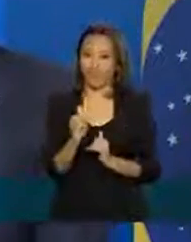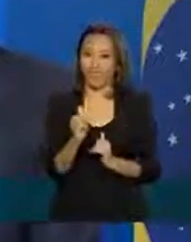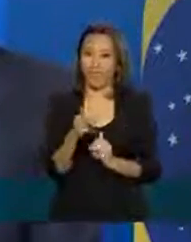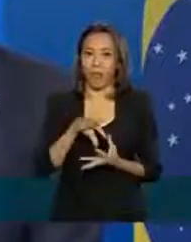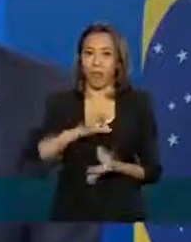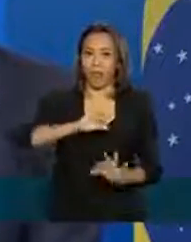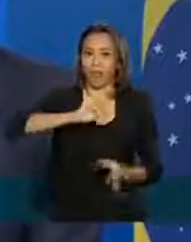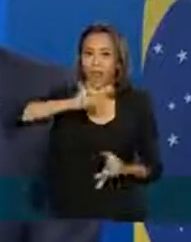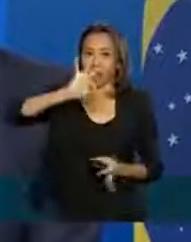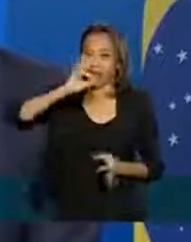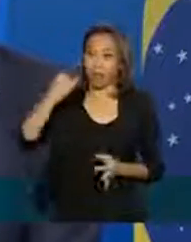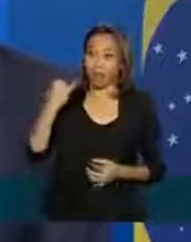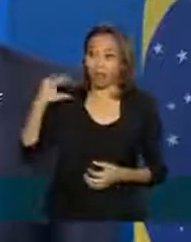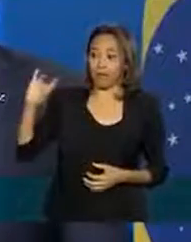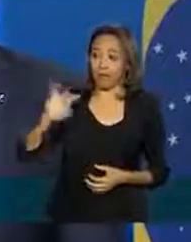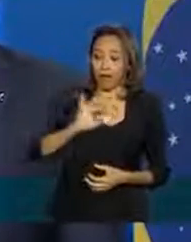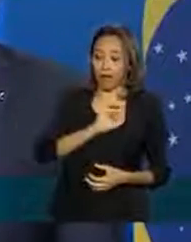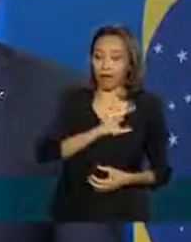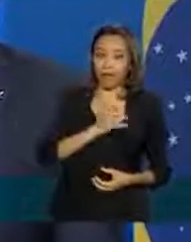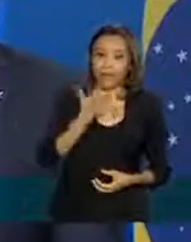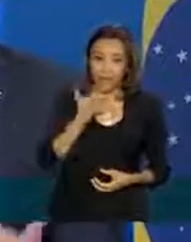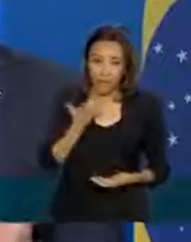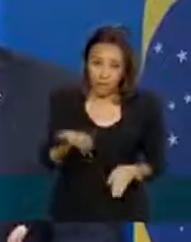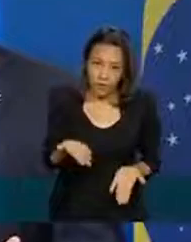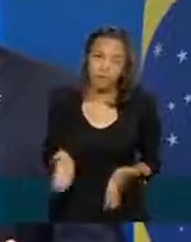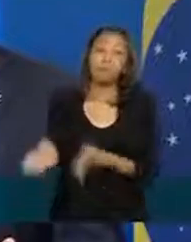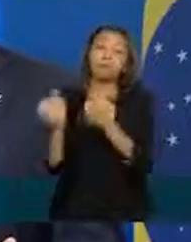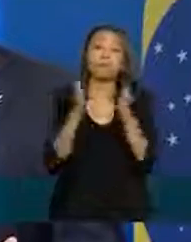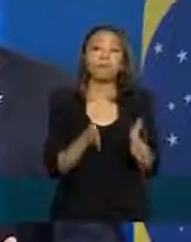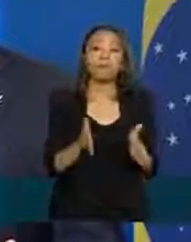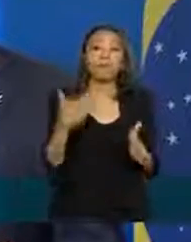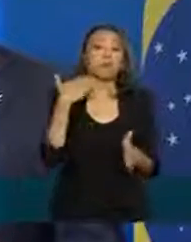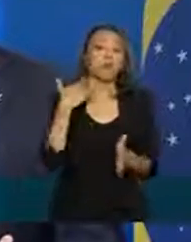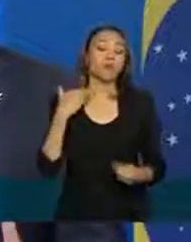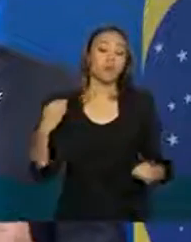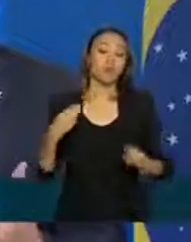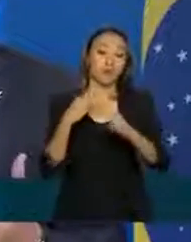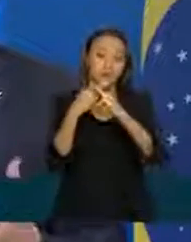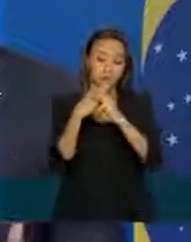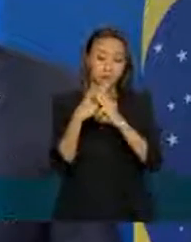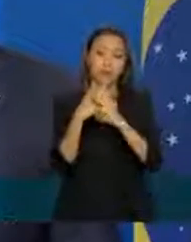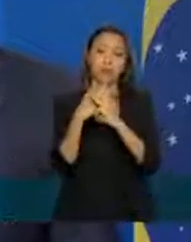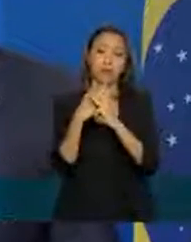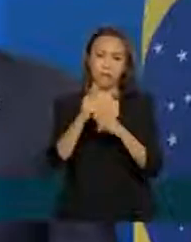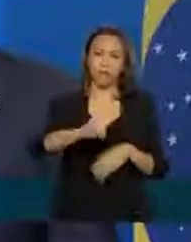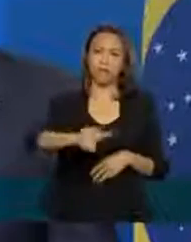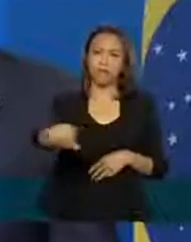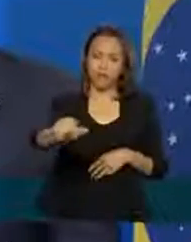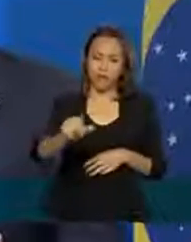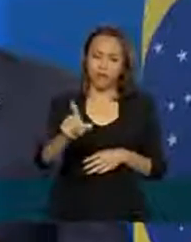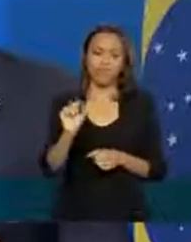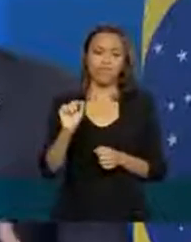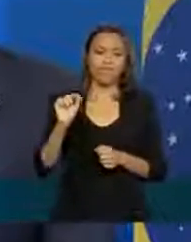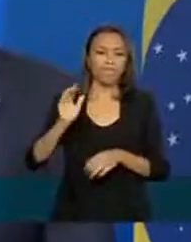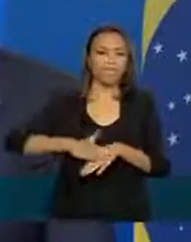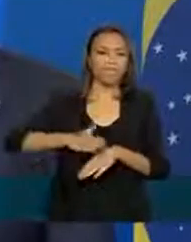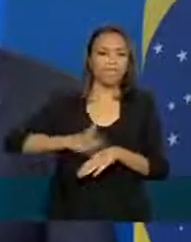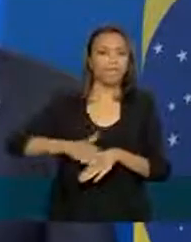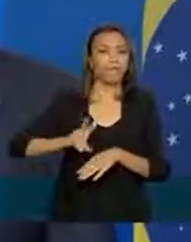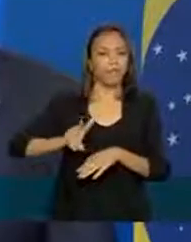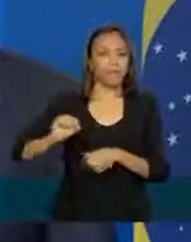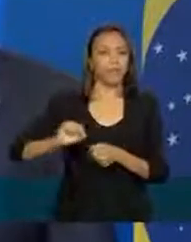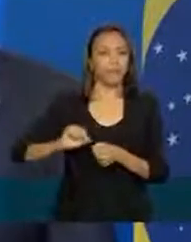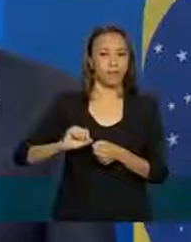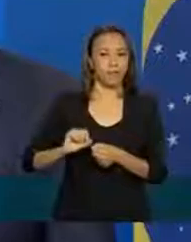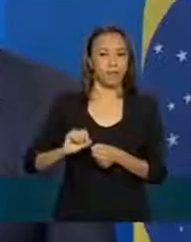aqui é importante todos falarmos é que a Caixa Econômica Federal vai fazer isso eu